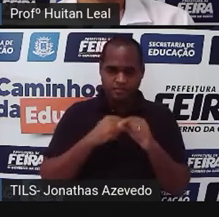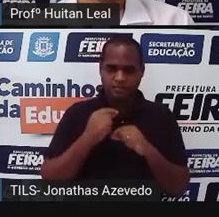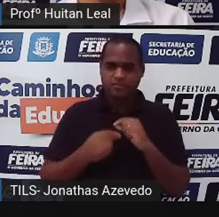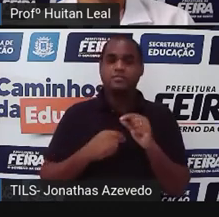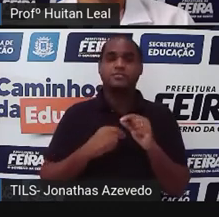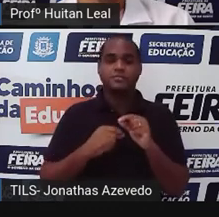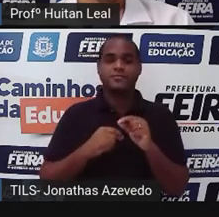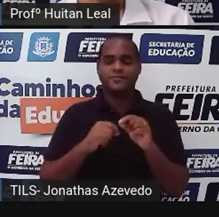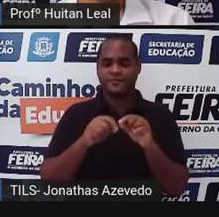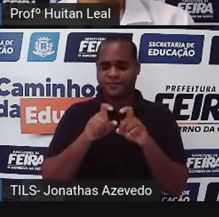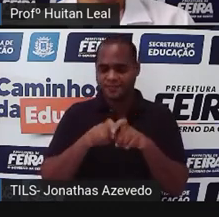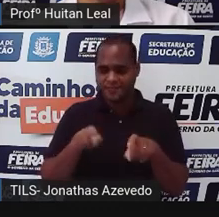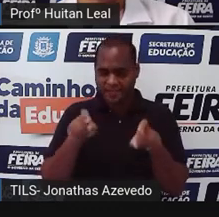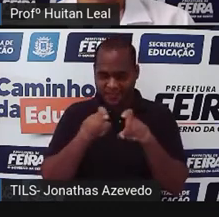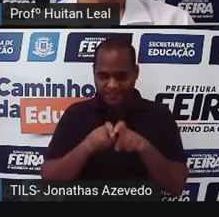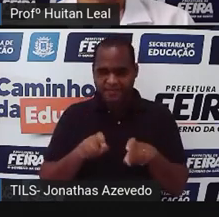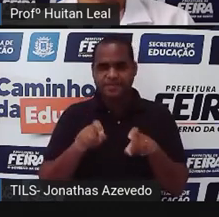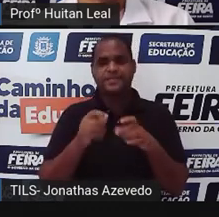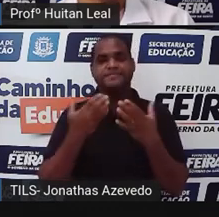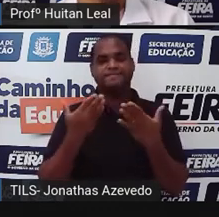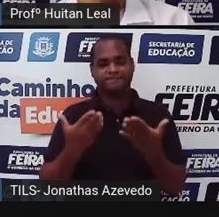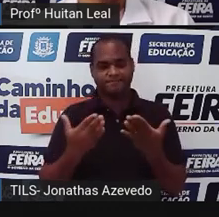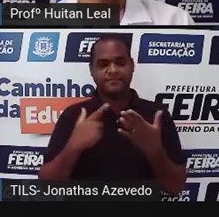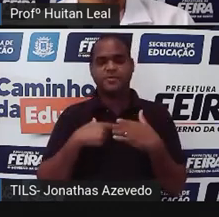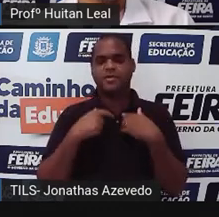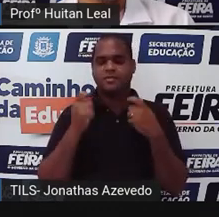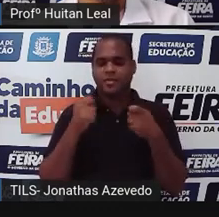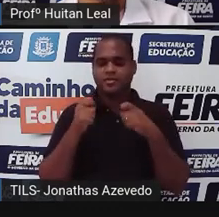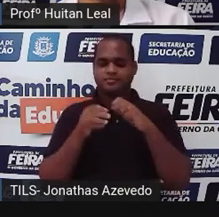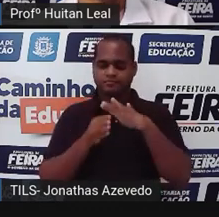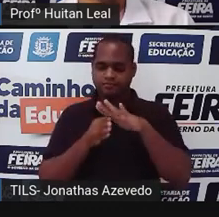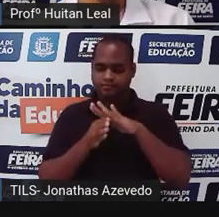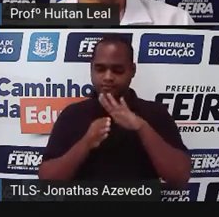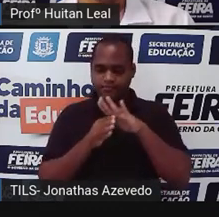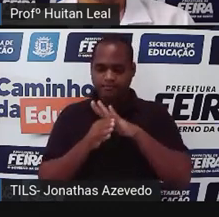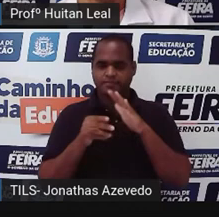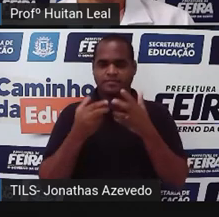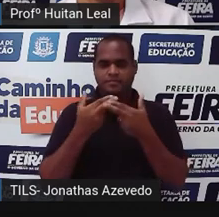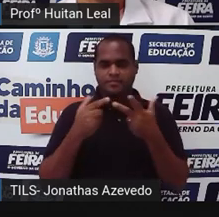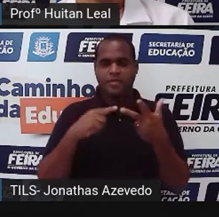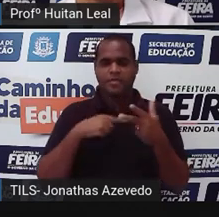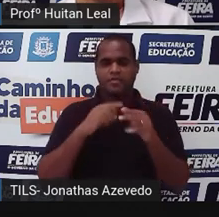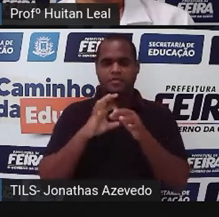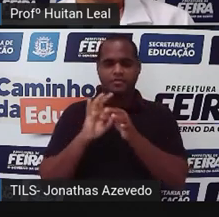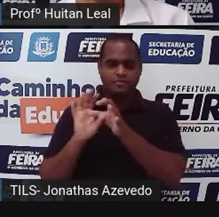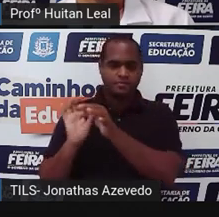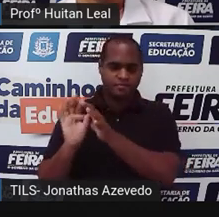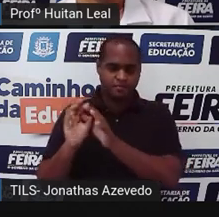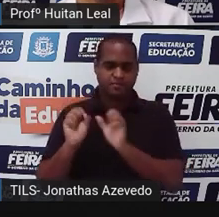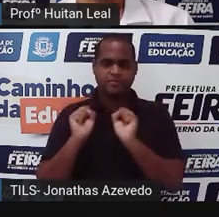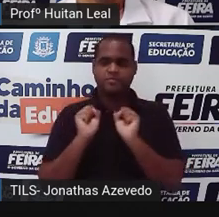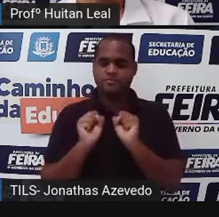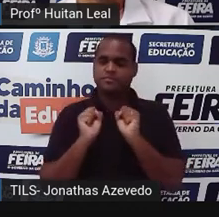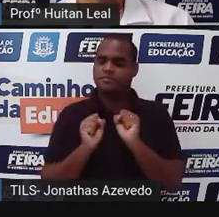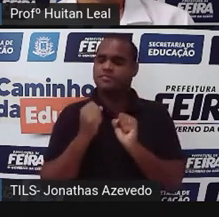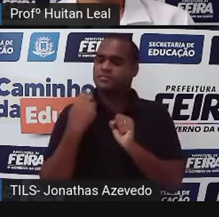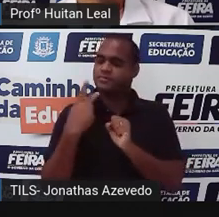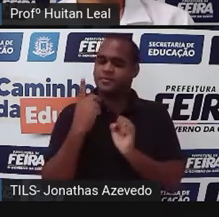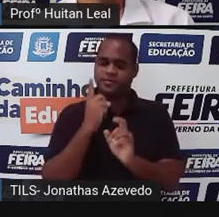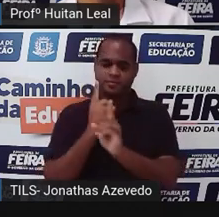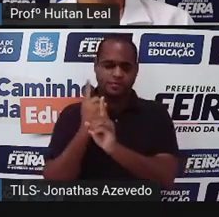Domínio Público, que você pode acessar. Ele é um site aberto e lá você vai encontrar